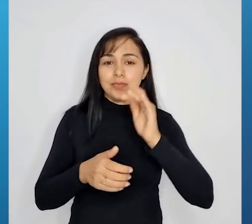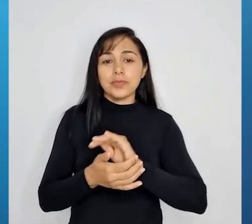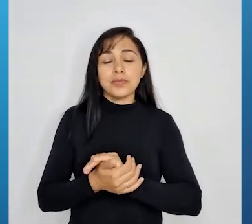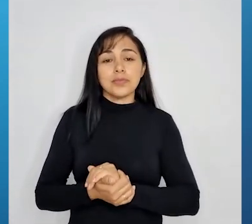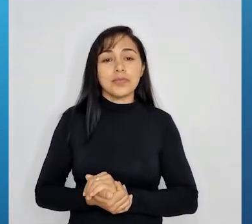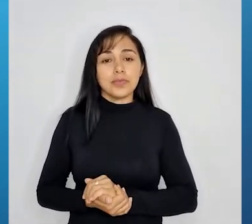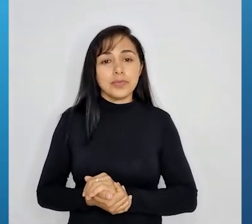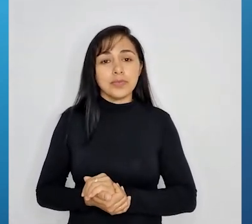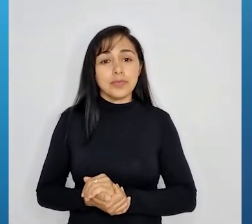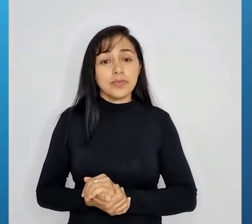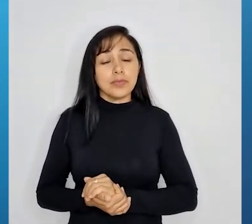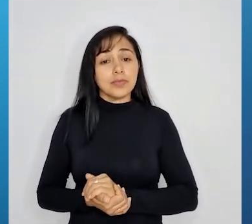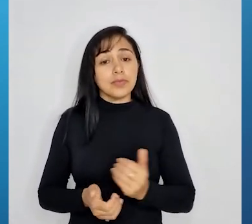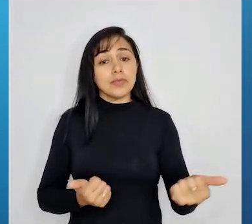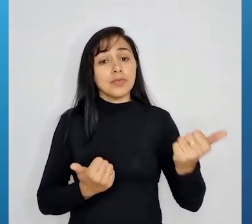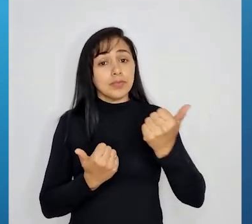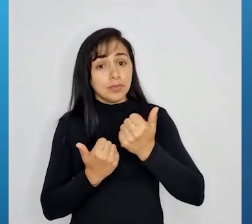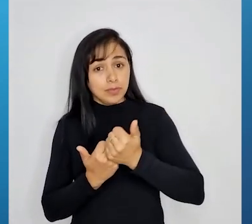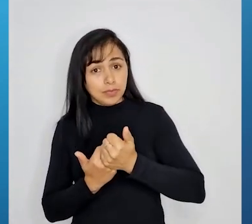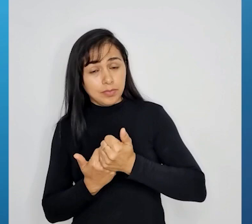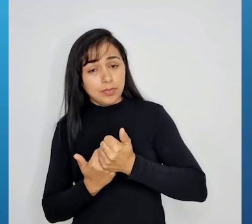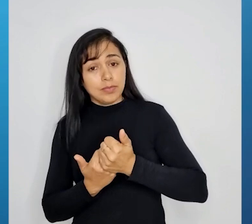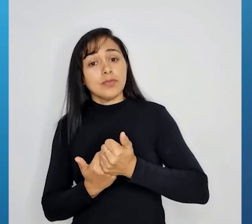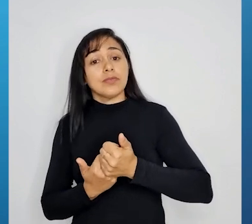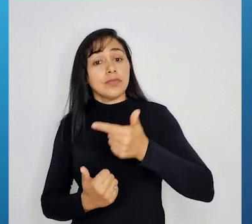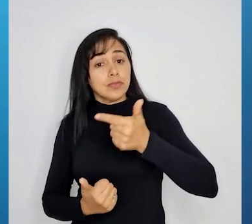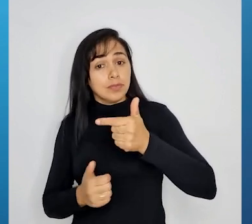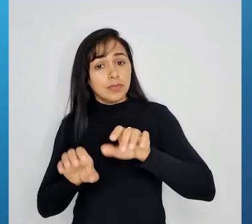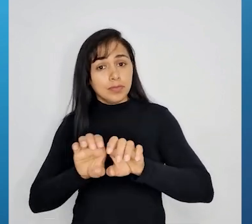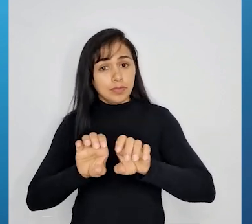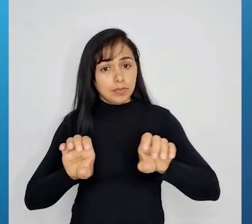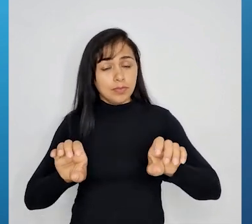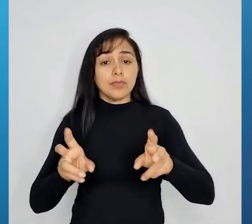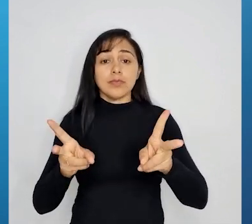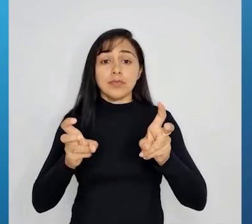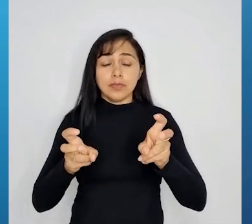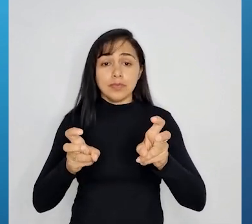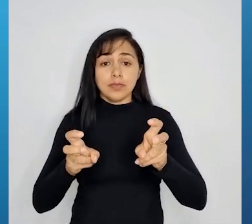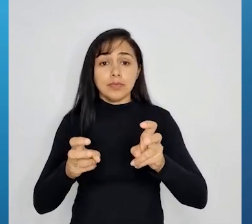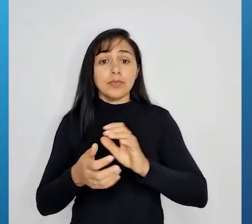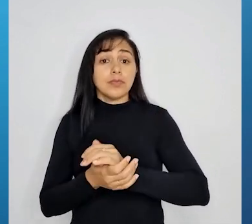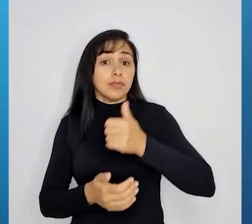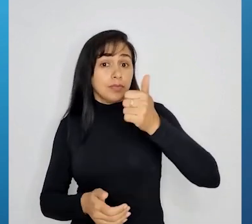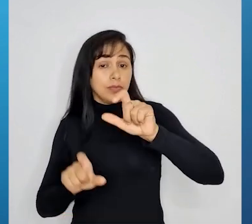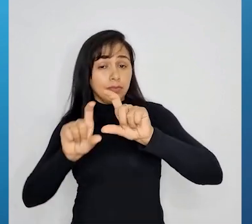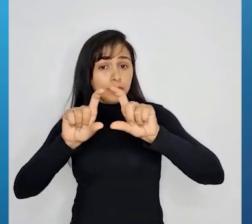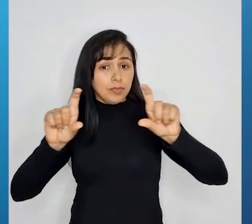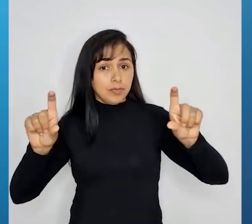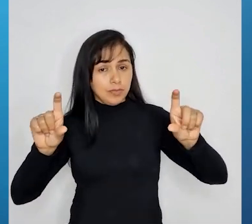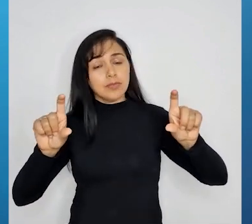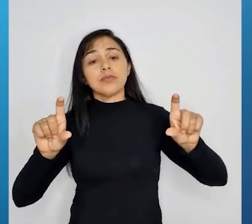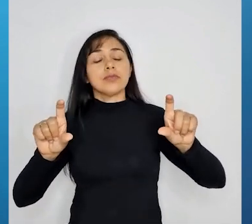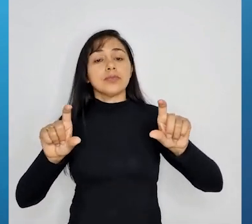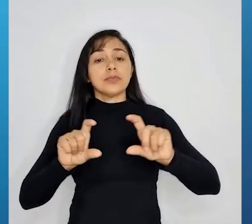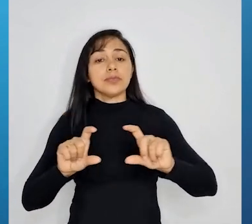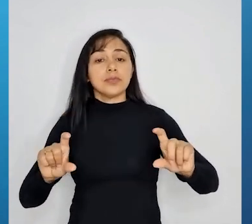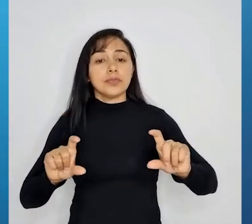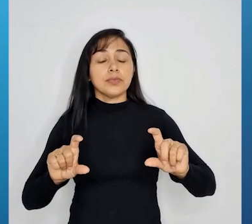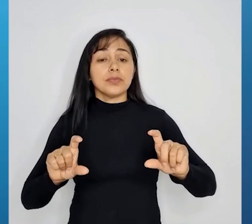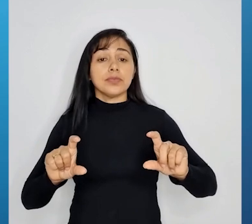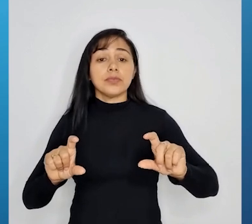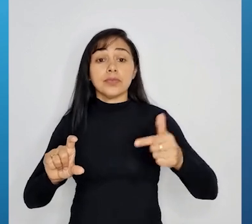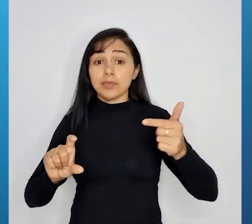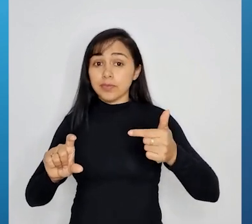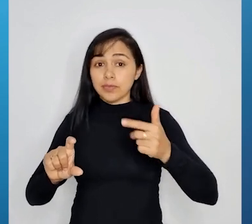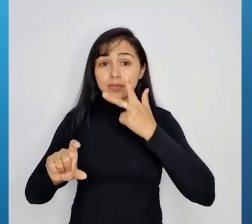equação, porque os números são menores, né? Na primeira, eu tenho 5, 3 e 21. E na segunda, eu tenho 2, menos 3 e